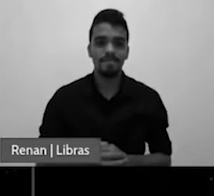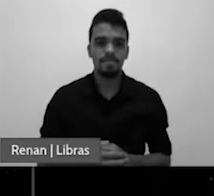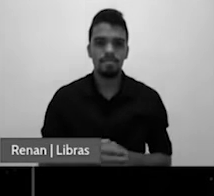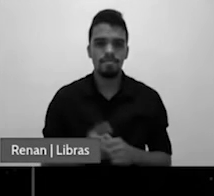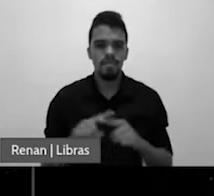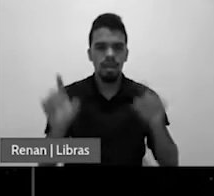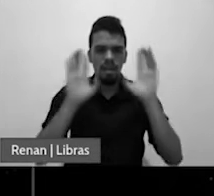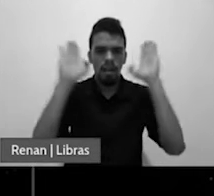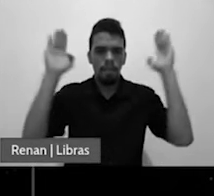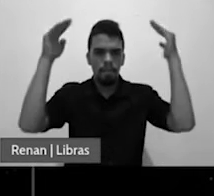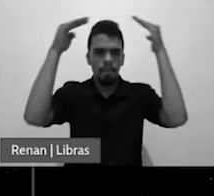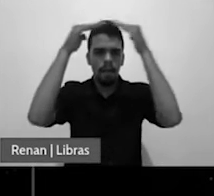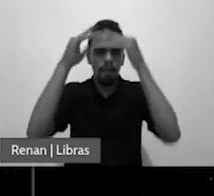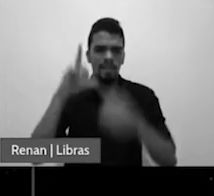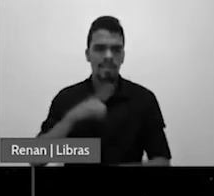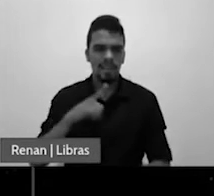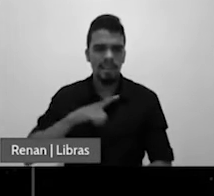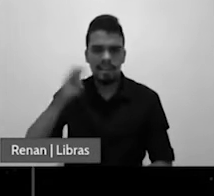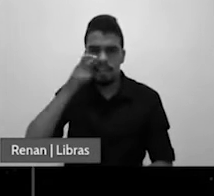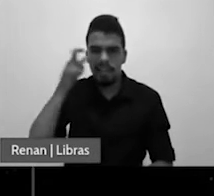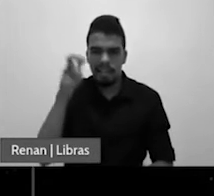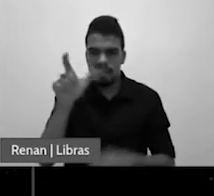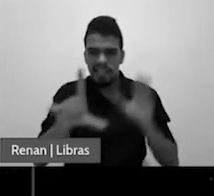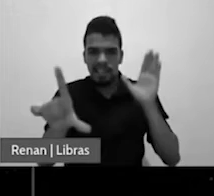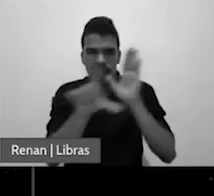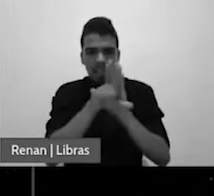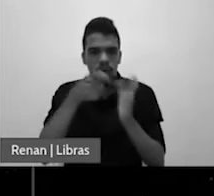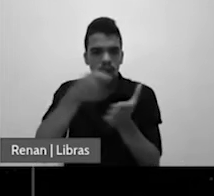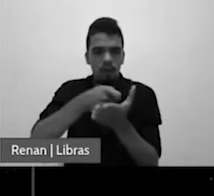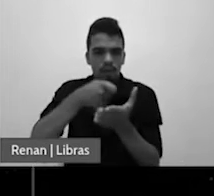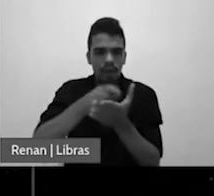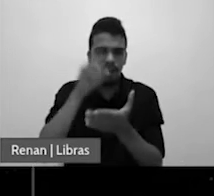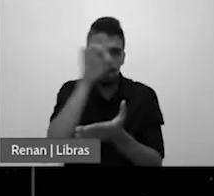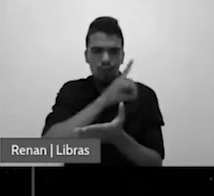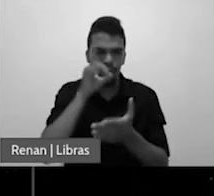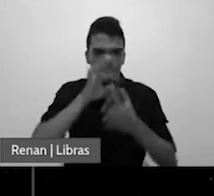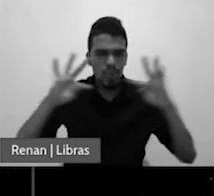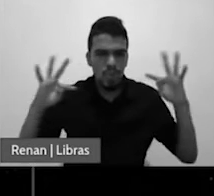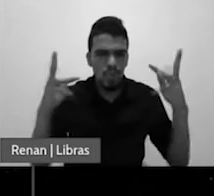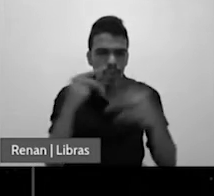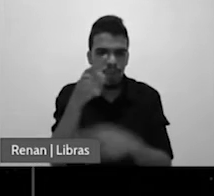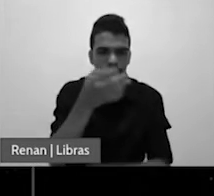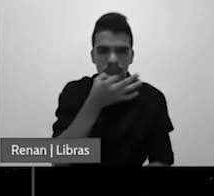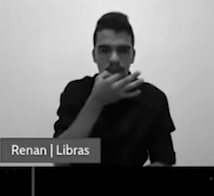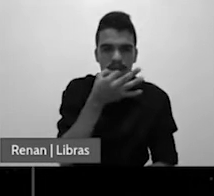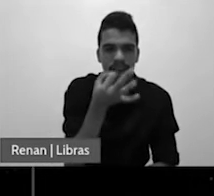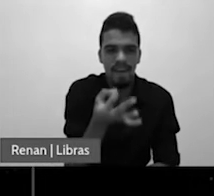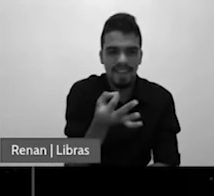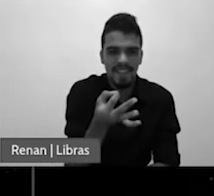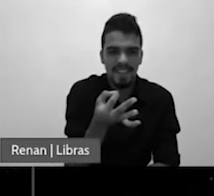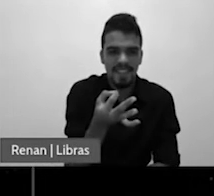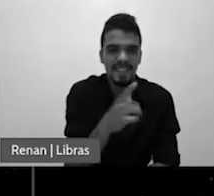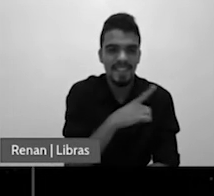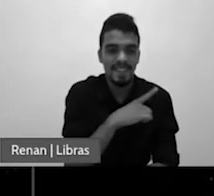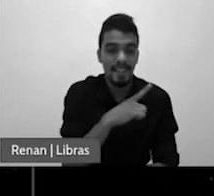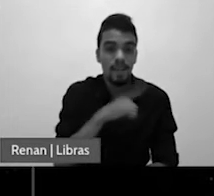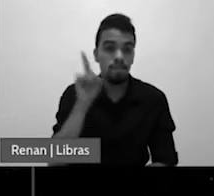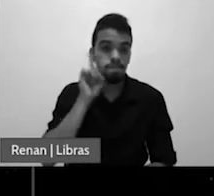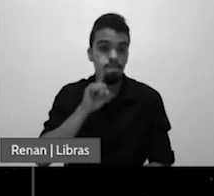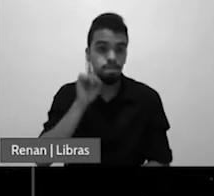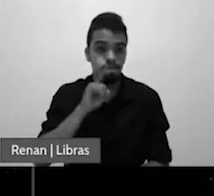interessados numa lei dominical havendo uma aproximação entre o poder americano que é o poder do Império atual